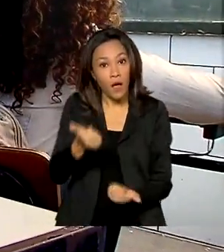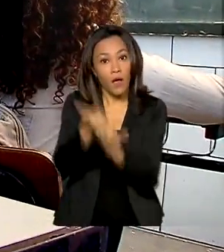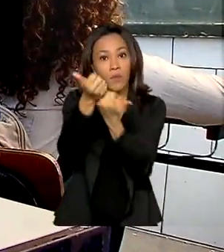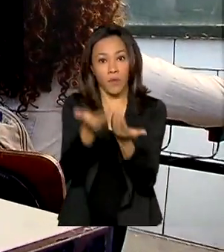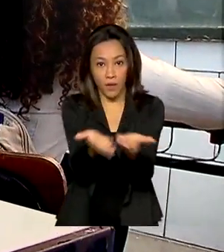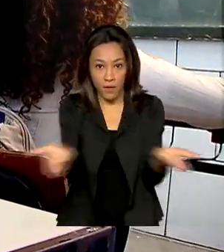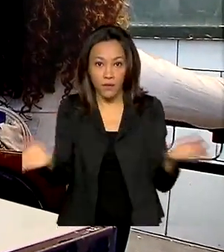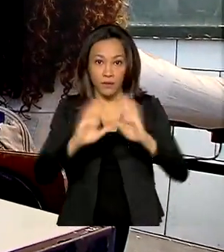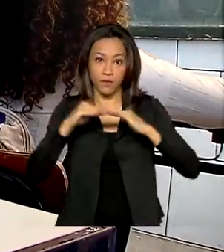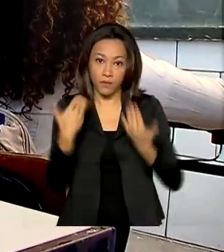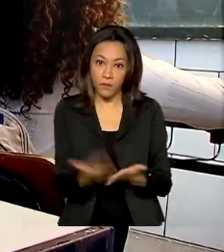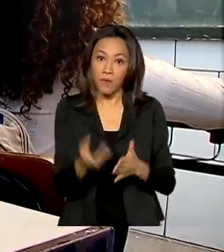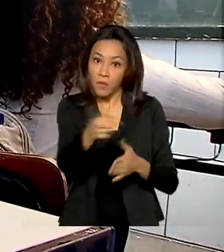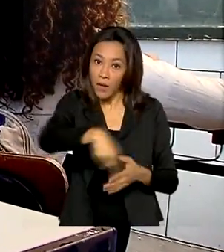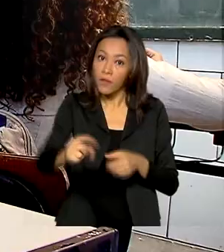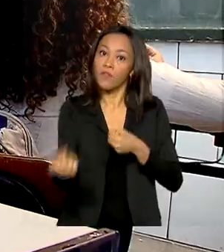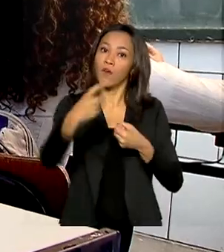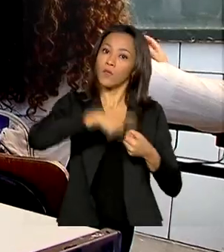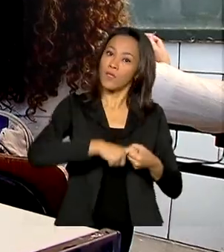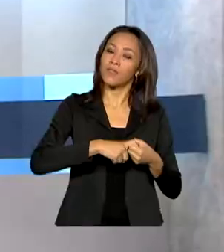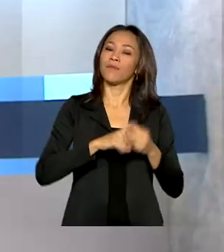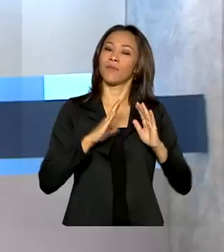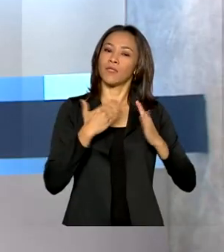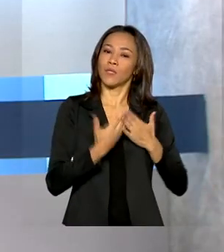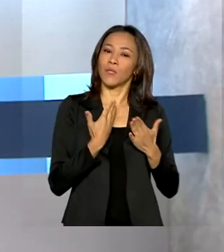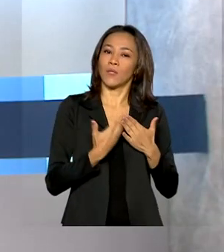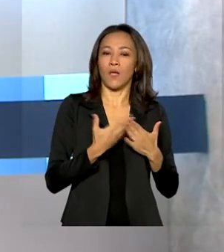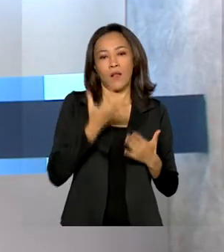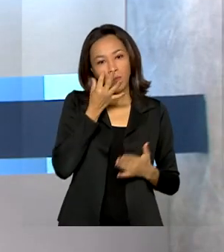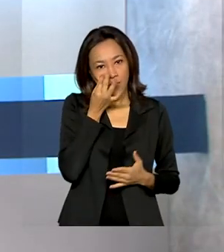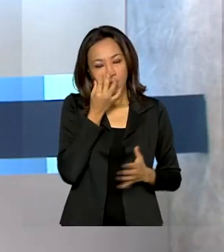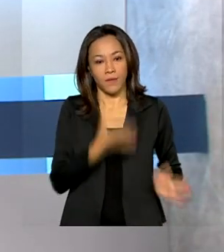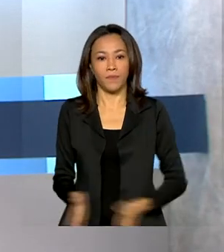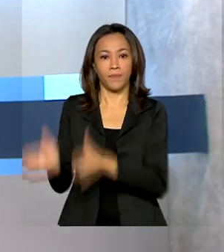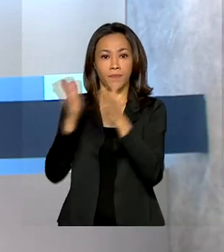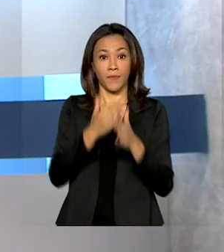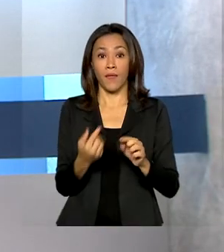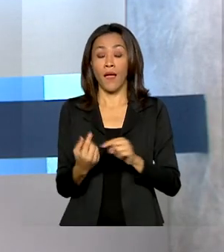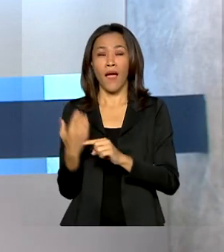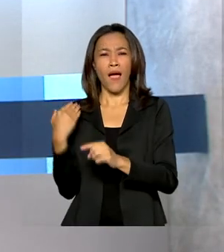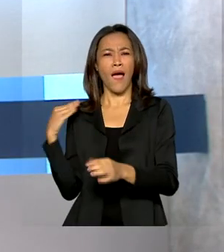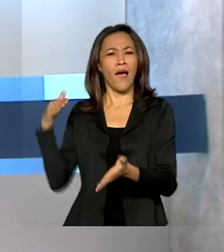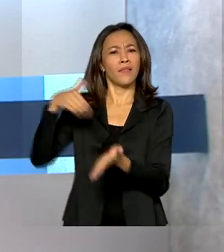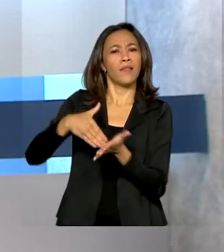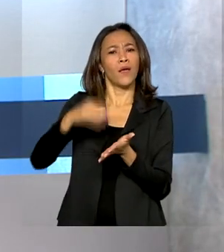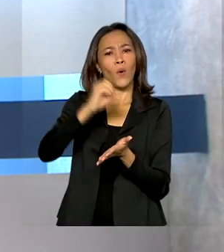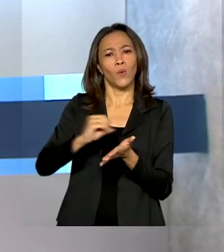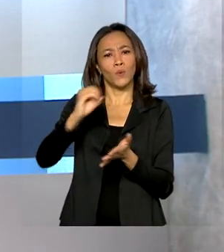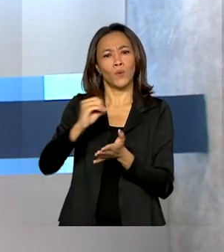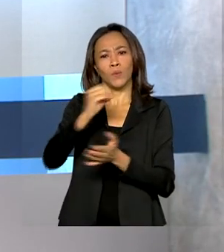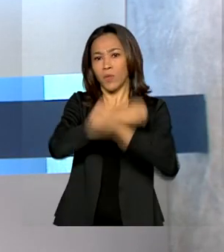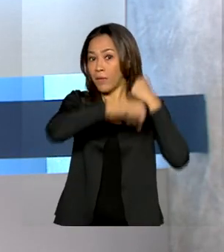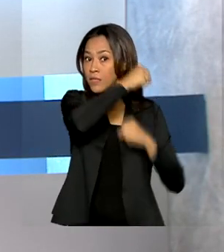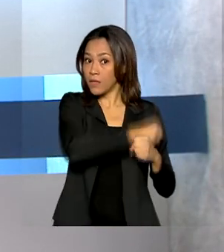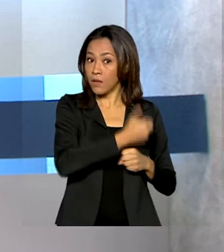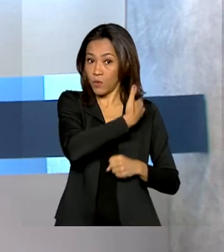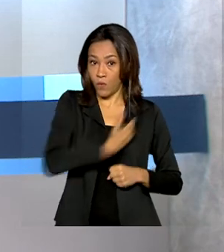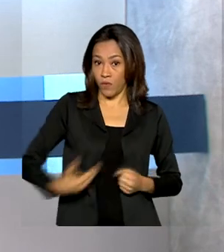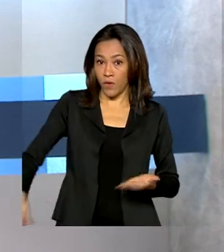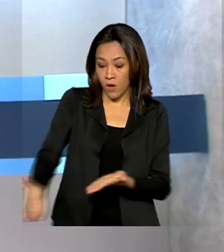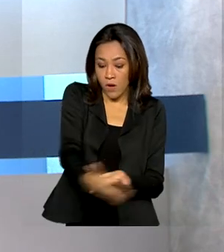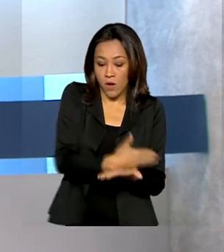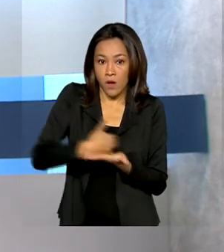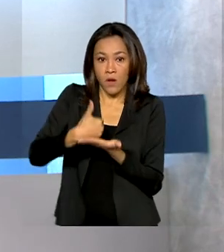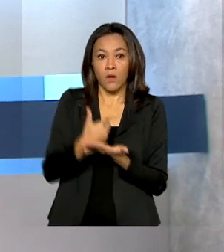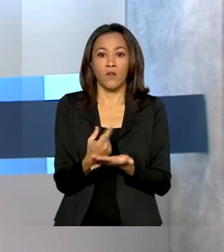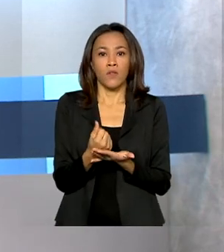na retomada às aulas presenciais. Até outubro do ano passado, o governo arrecadou 100 milhões de reais